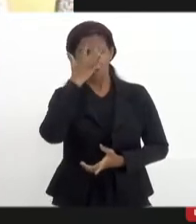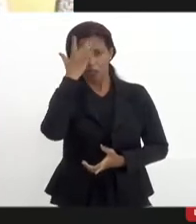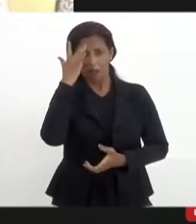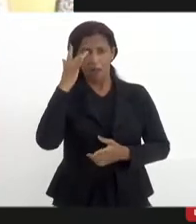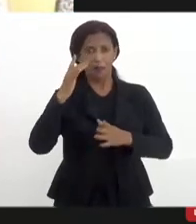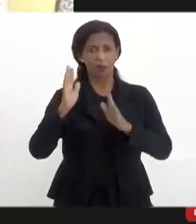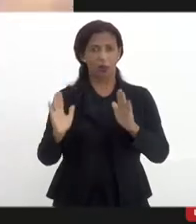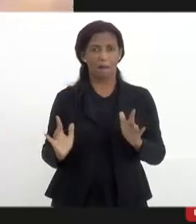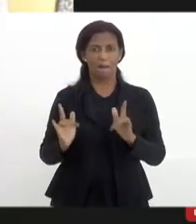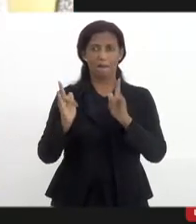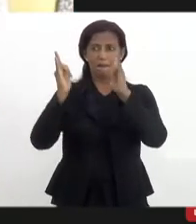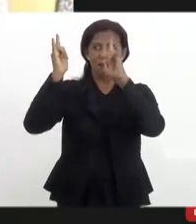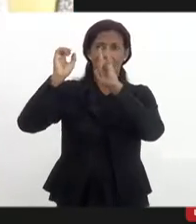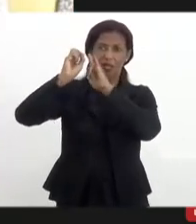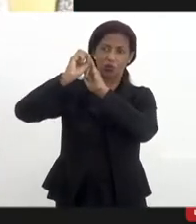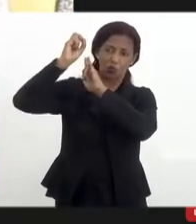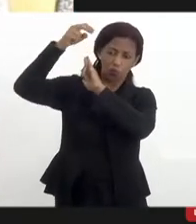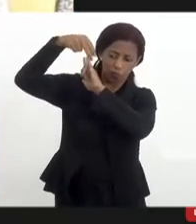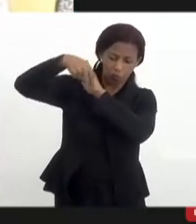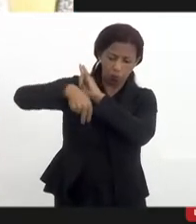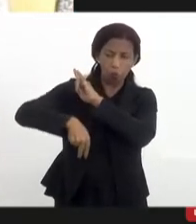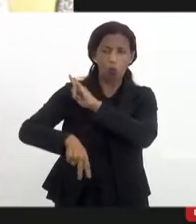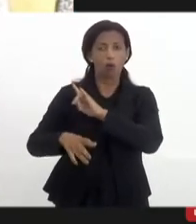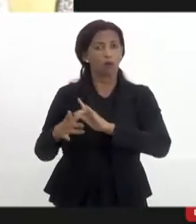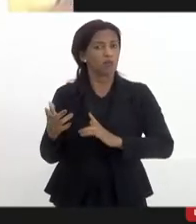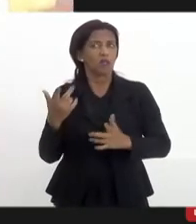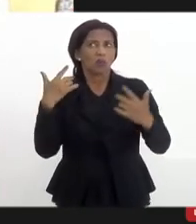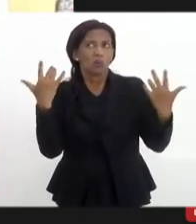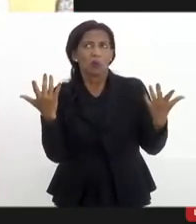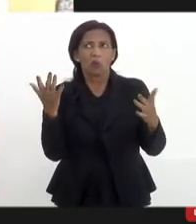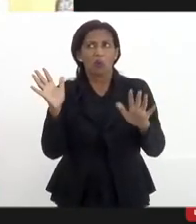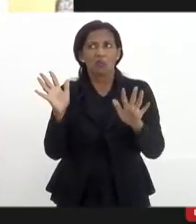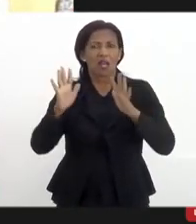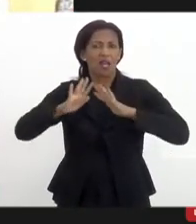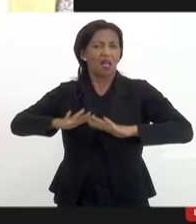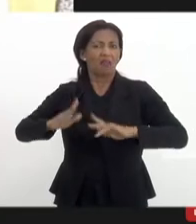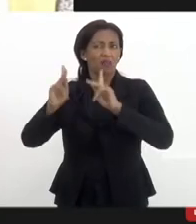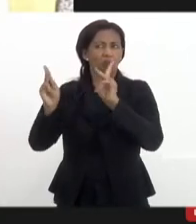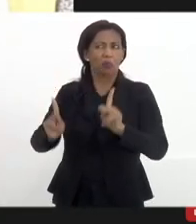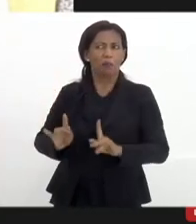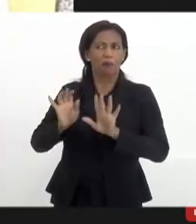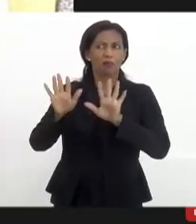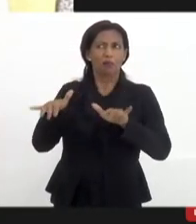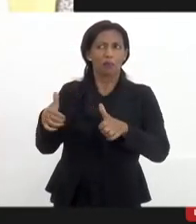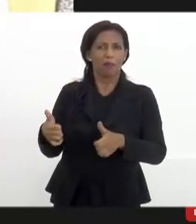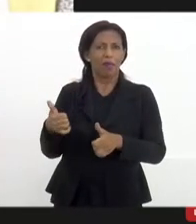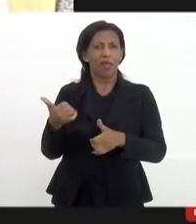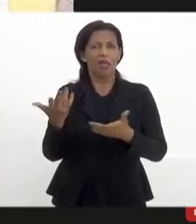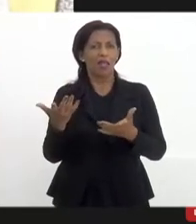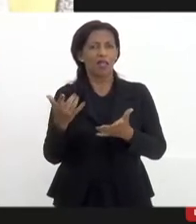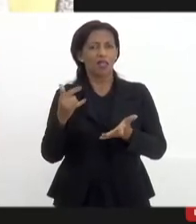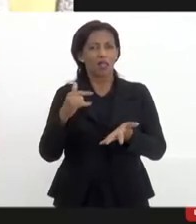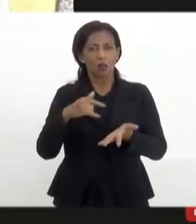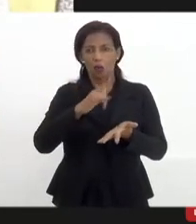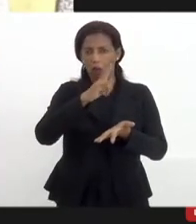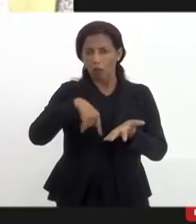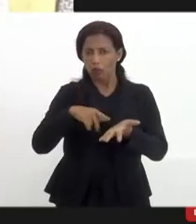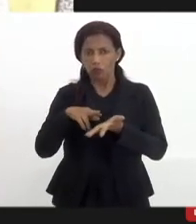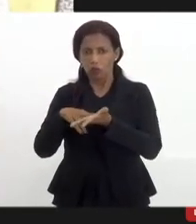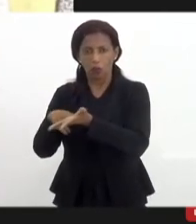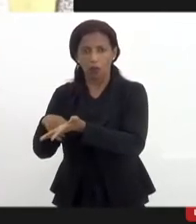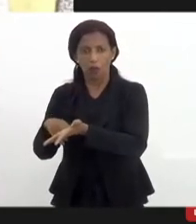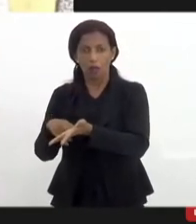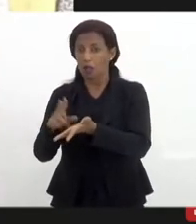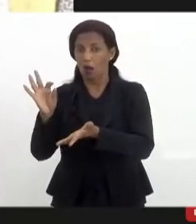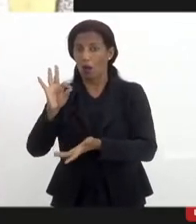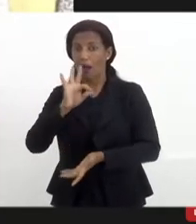do segundo andar, desse tipo. Não é uma coisa que a gente ah, não, tudo tranquilo, vem uma notificação. Não é assim. A